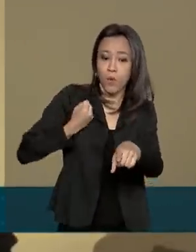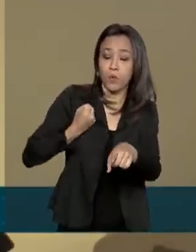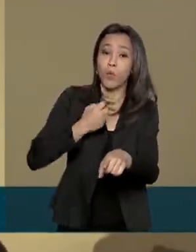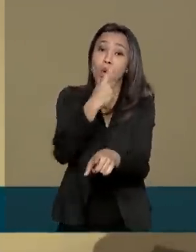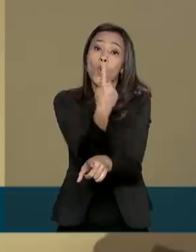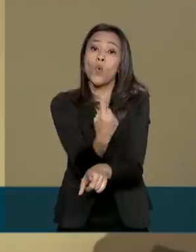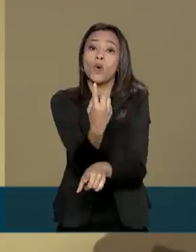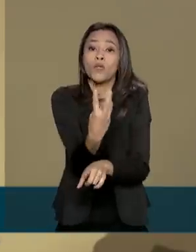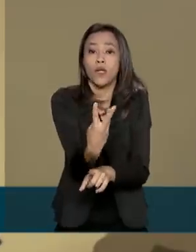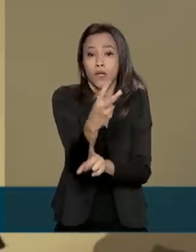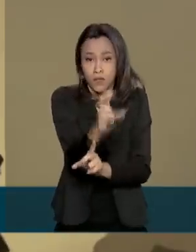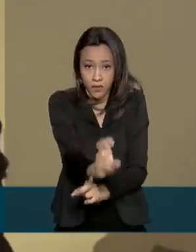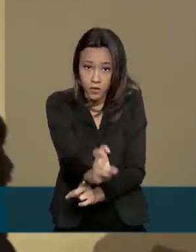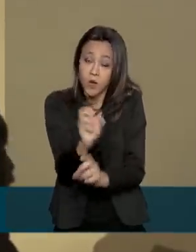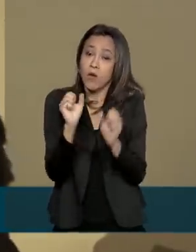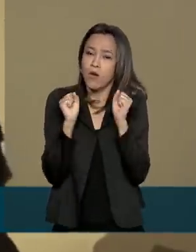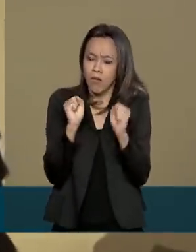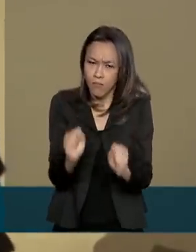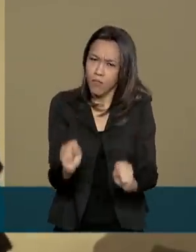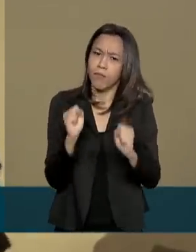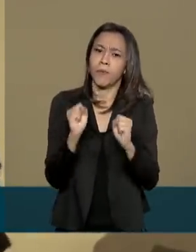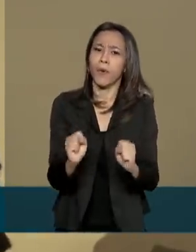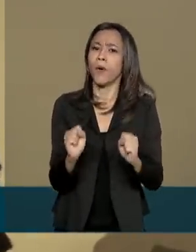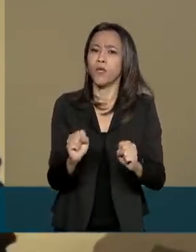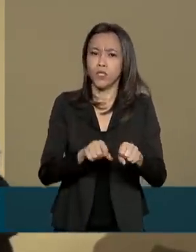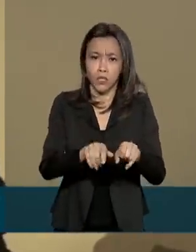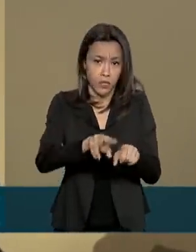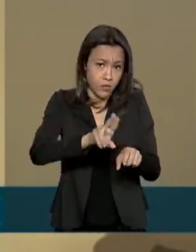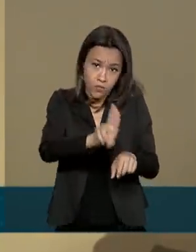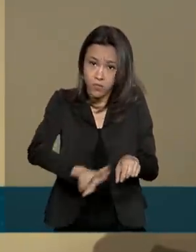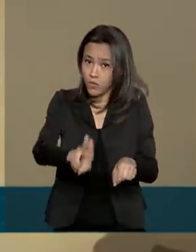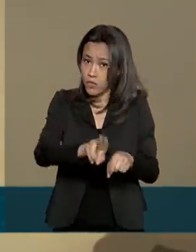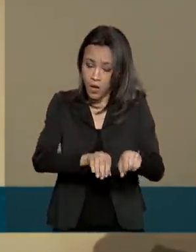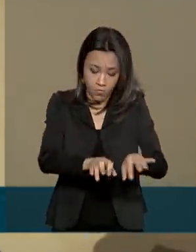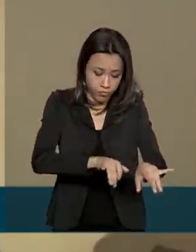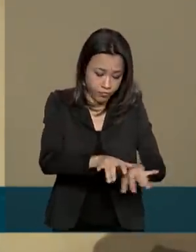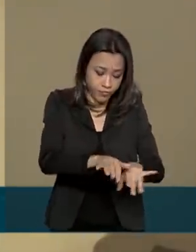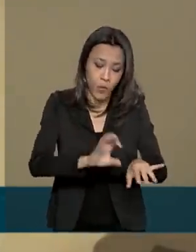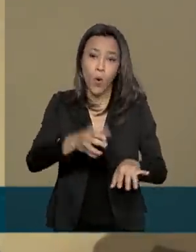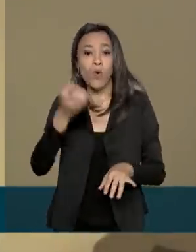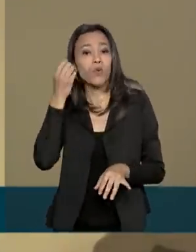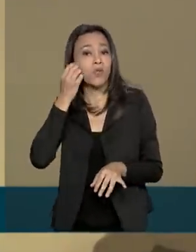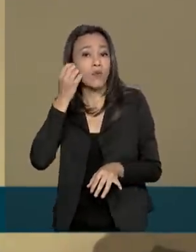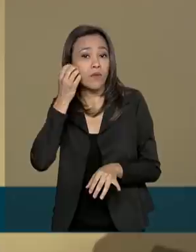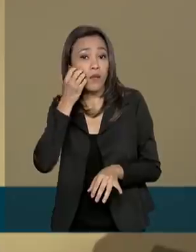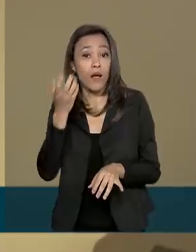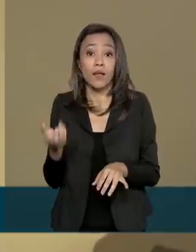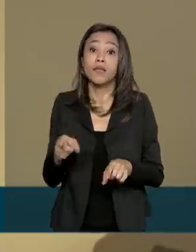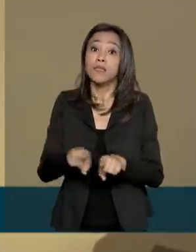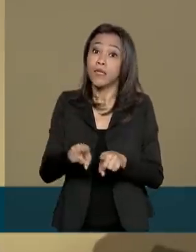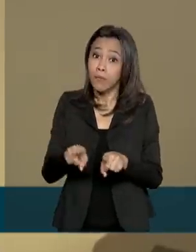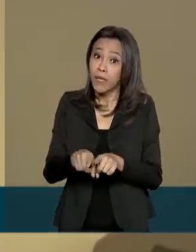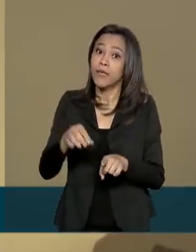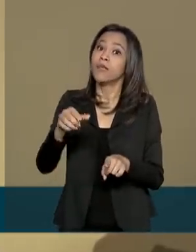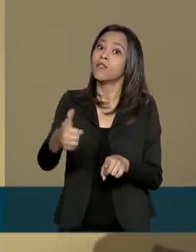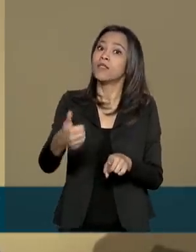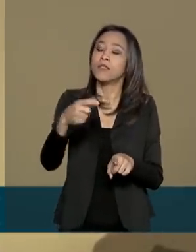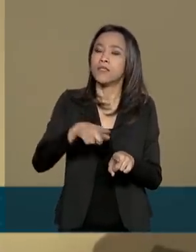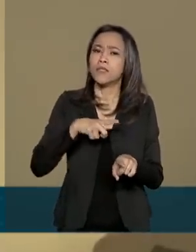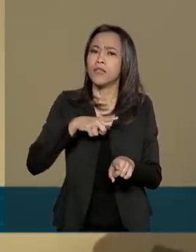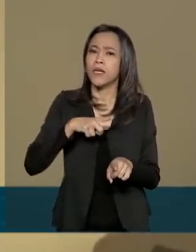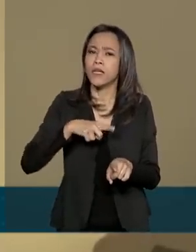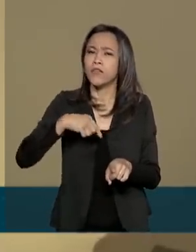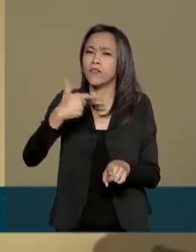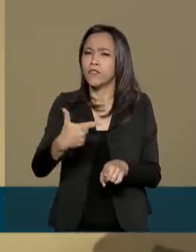Ou seja, podem ser feitos a partir de um computador ou de um celular. E o regime de plantão da Previdência, para